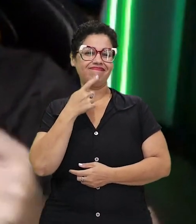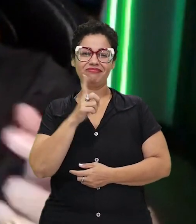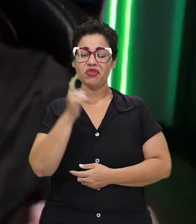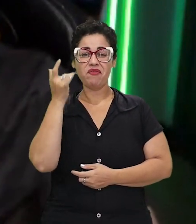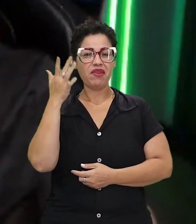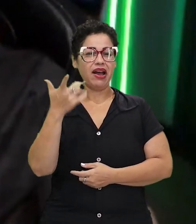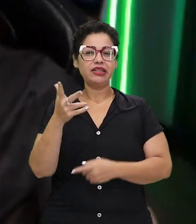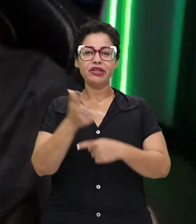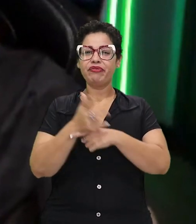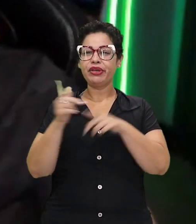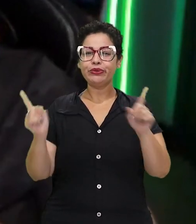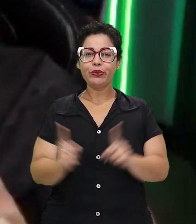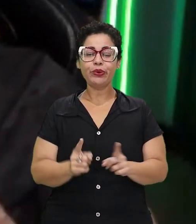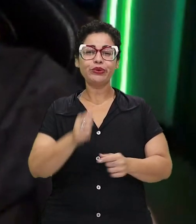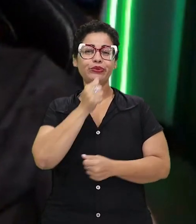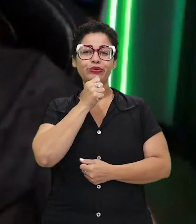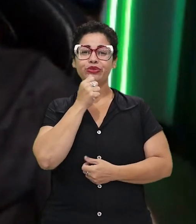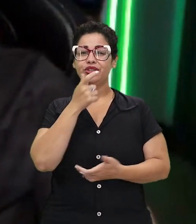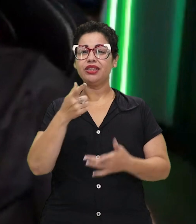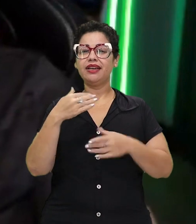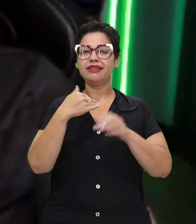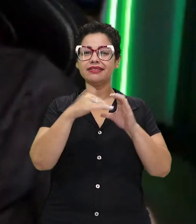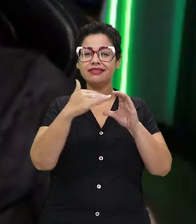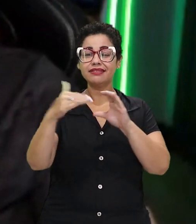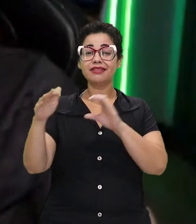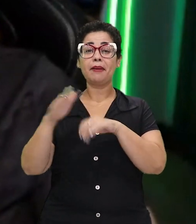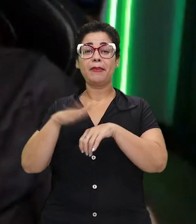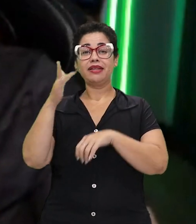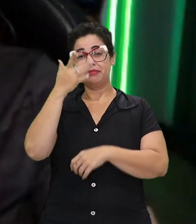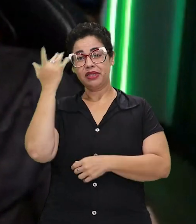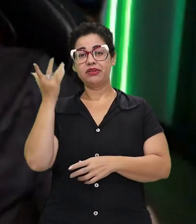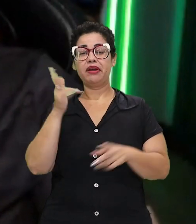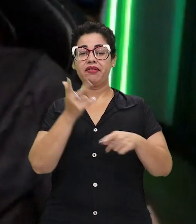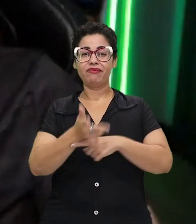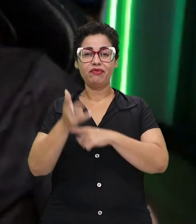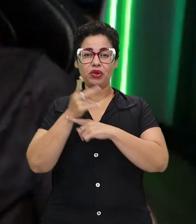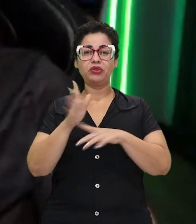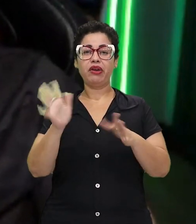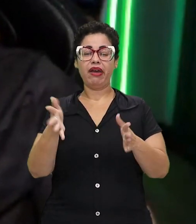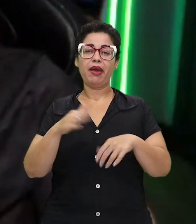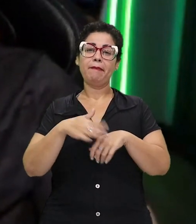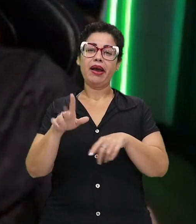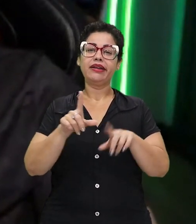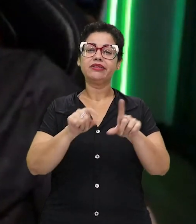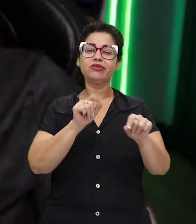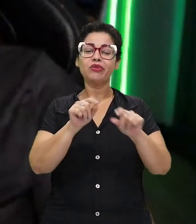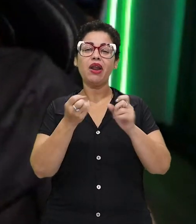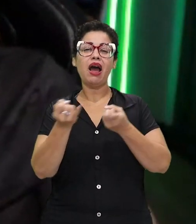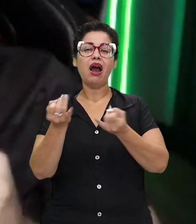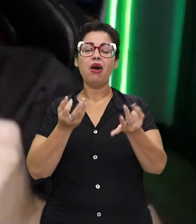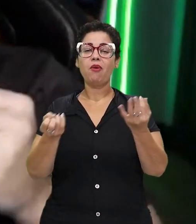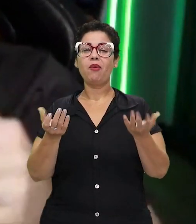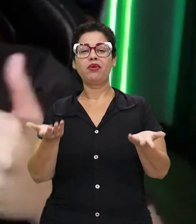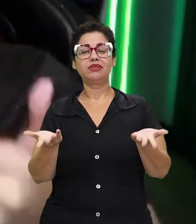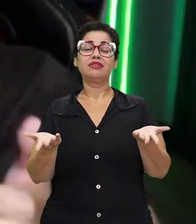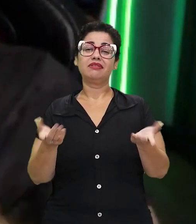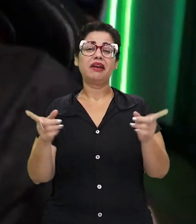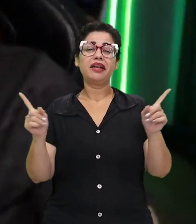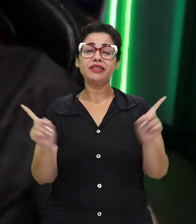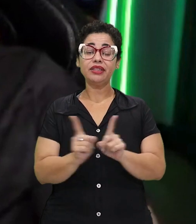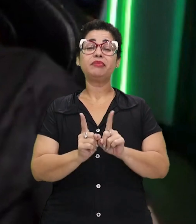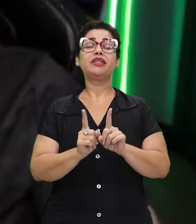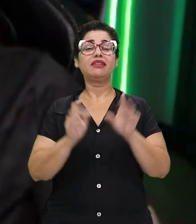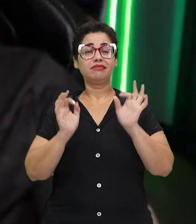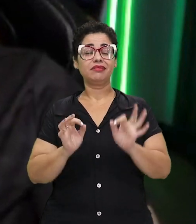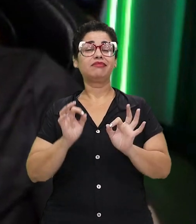assim, não tinha vídeo curto, né, que entrega para mais pessoas, o algoritmo do YouTube acaba que era ali um pouco mais seletivo, então ele limitava